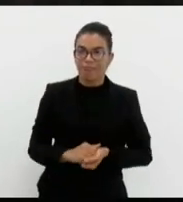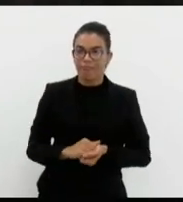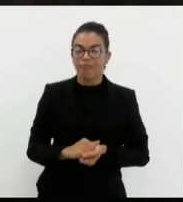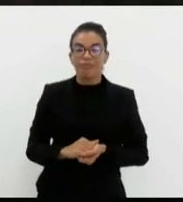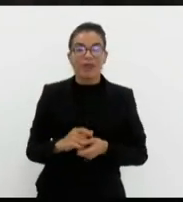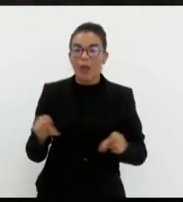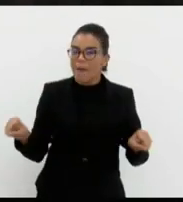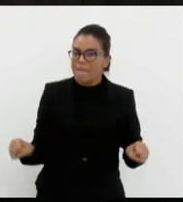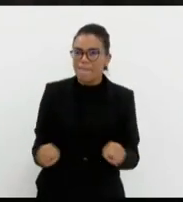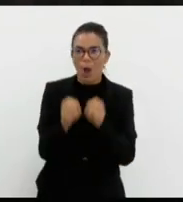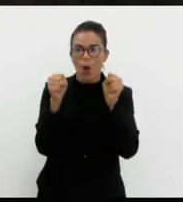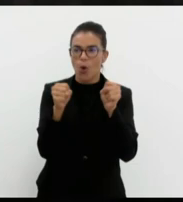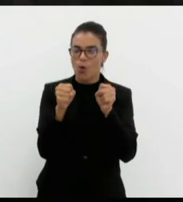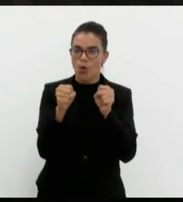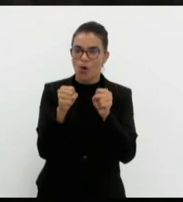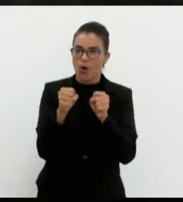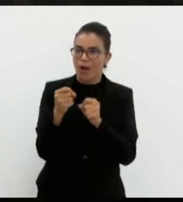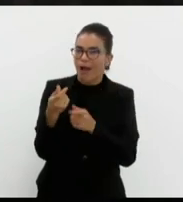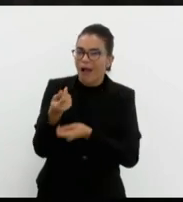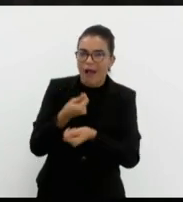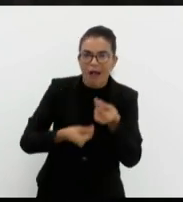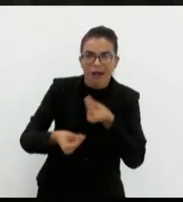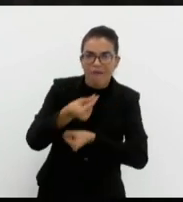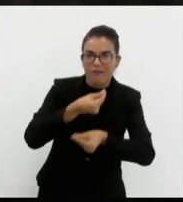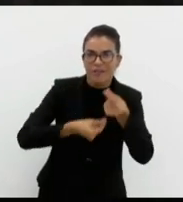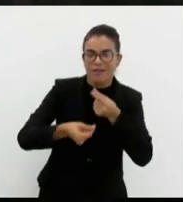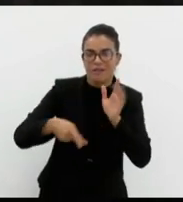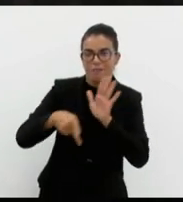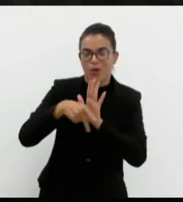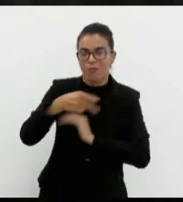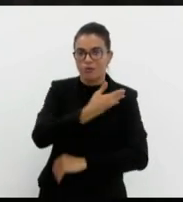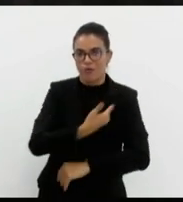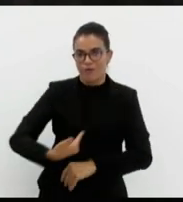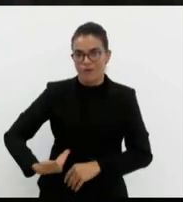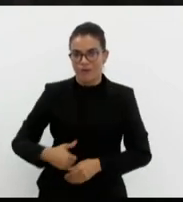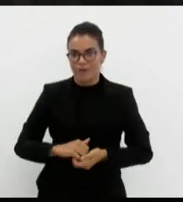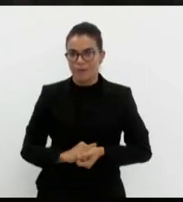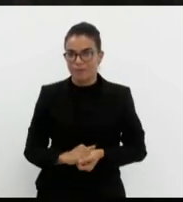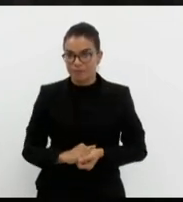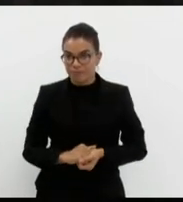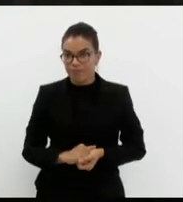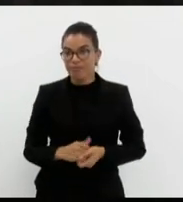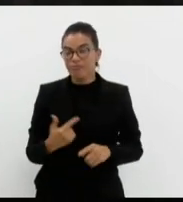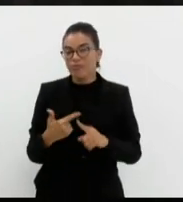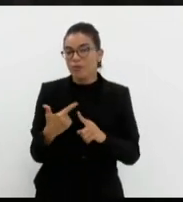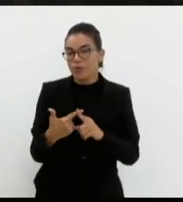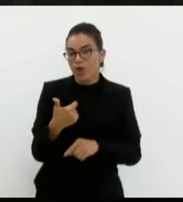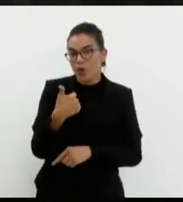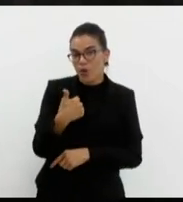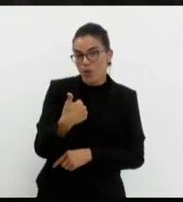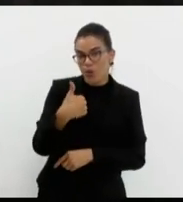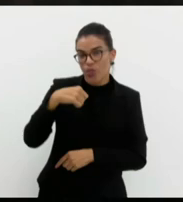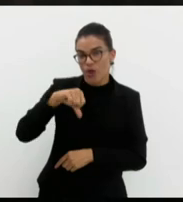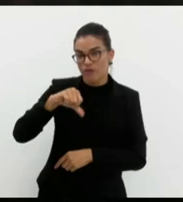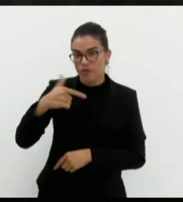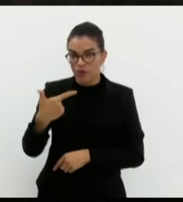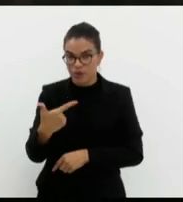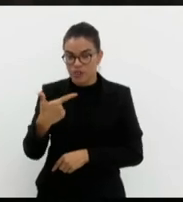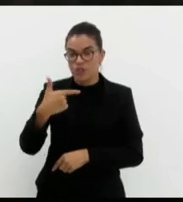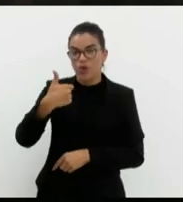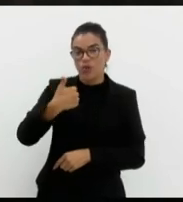quebrou o Estado porque, quando se foi proclamada as leis 192 e 194 de 22,